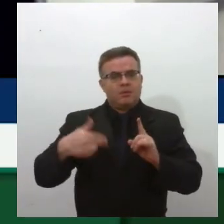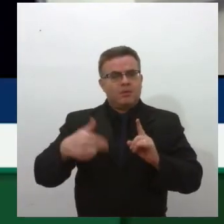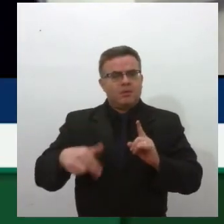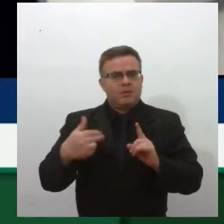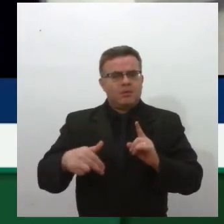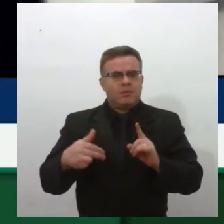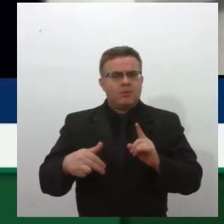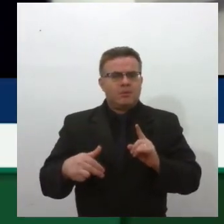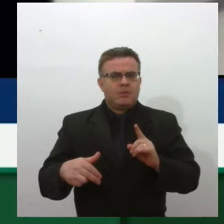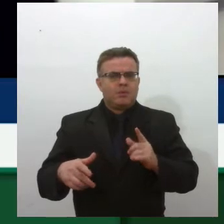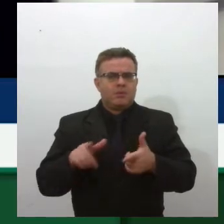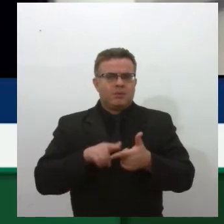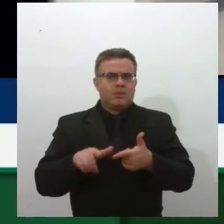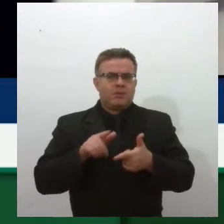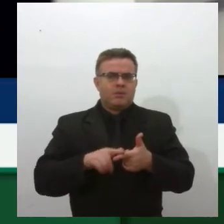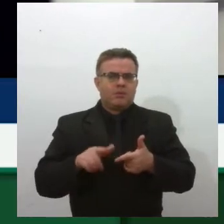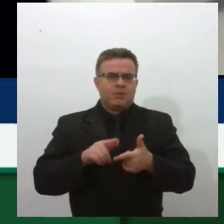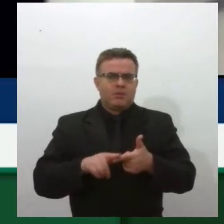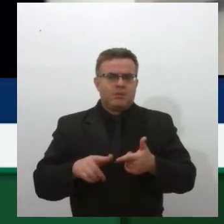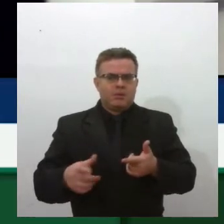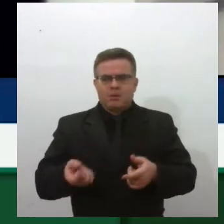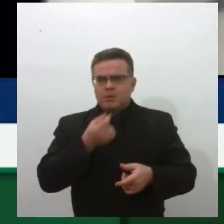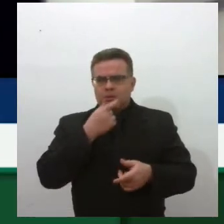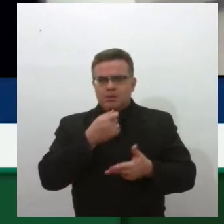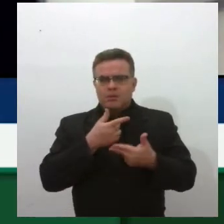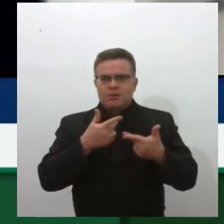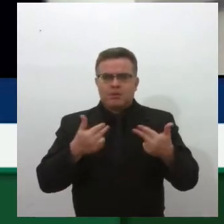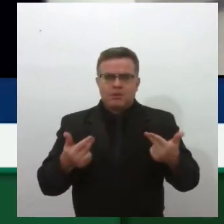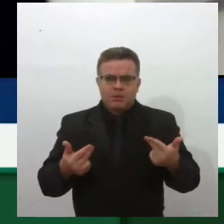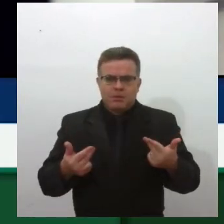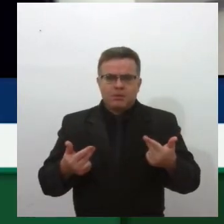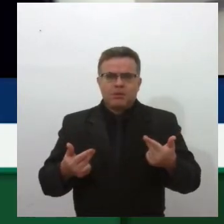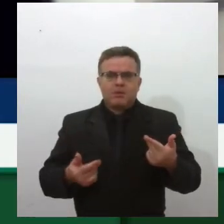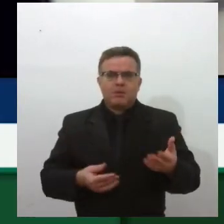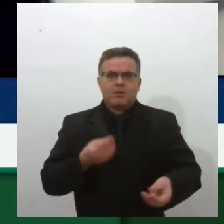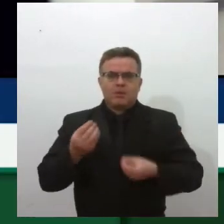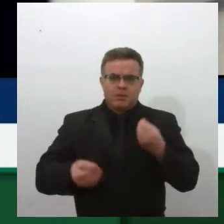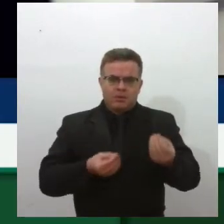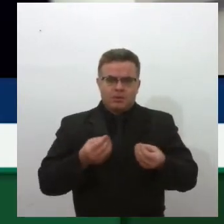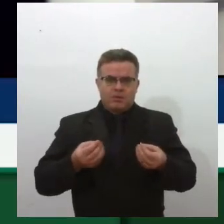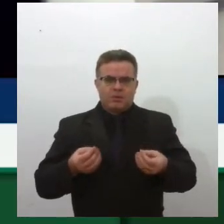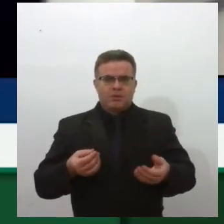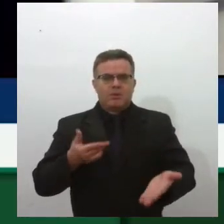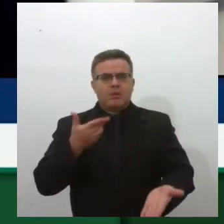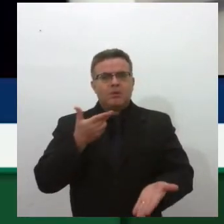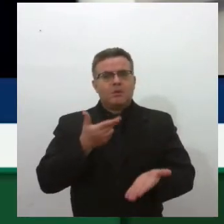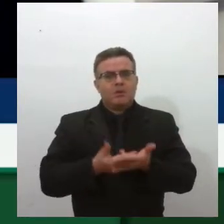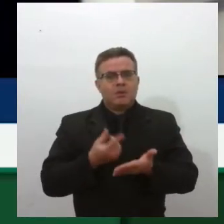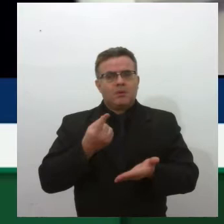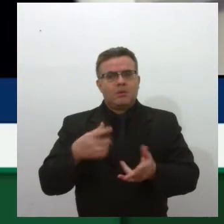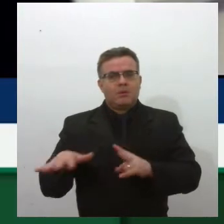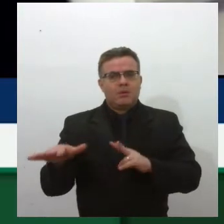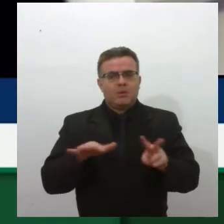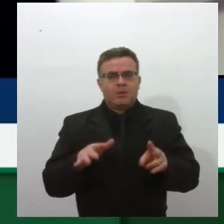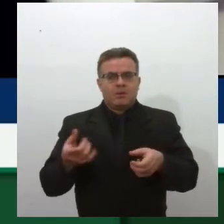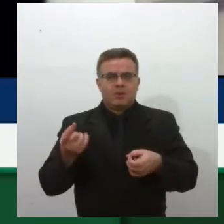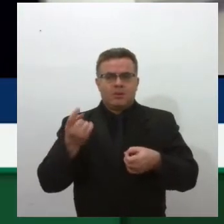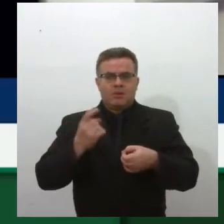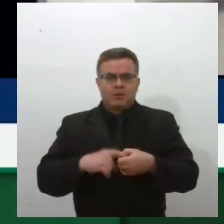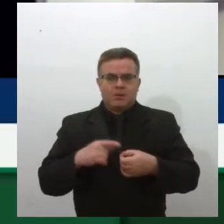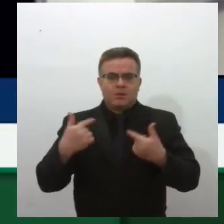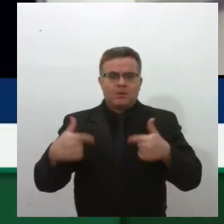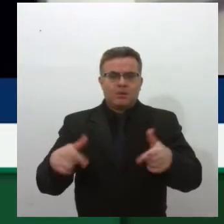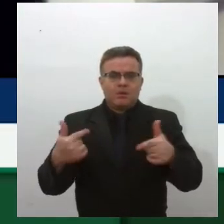forte de medicação, reação de medicação, fiquei internada por uma semana. Quando eu voltei da internação